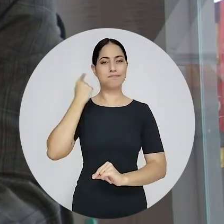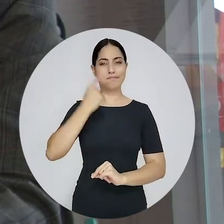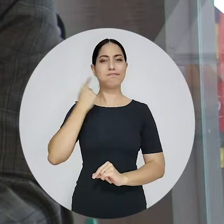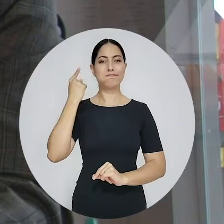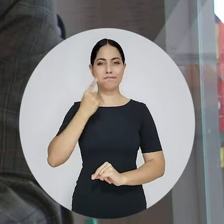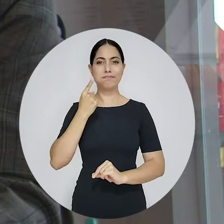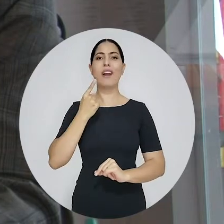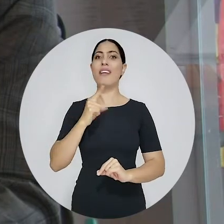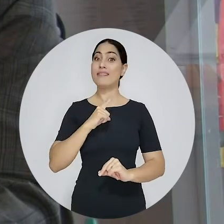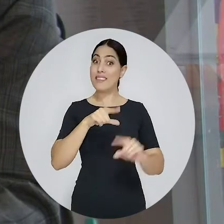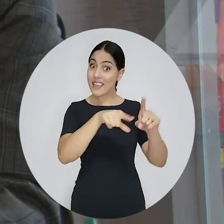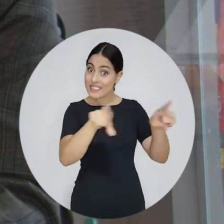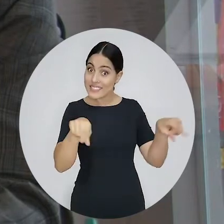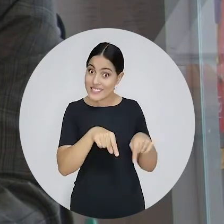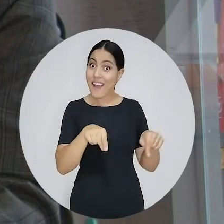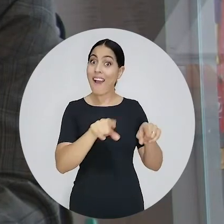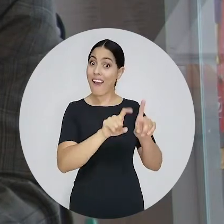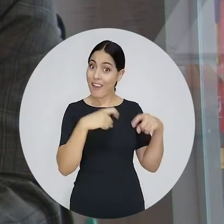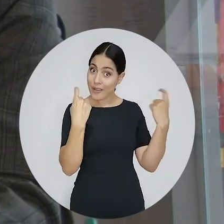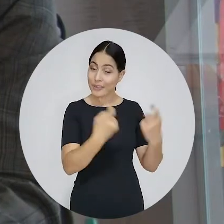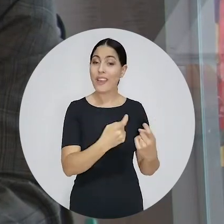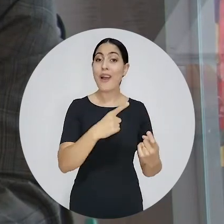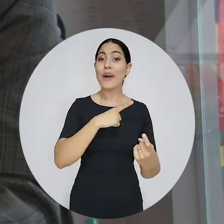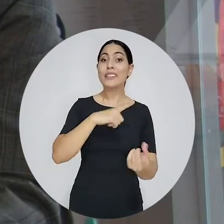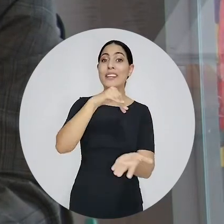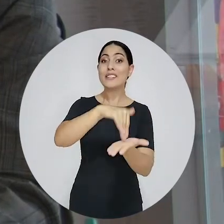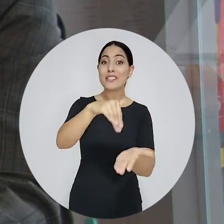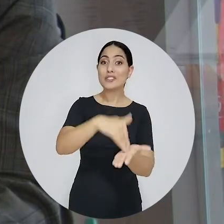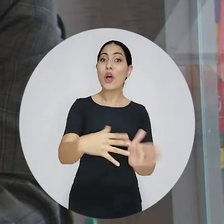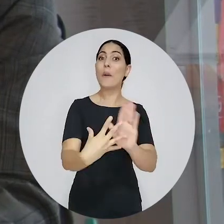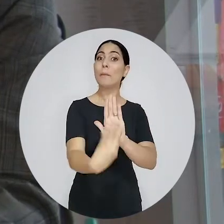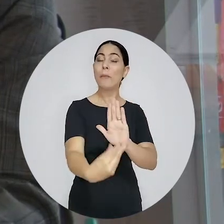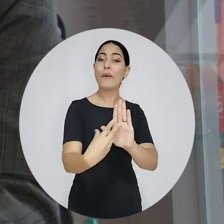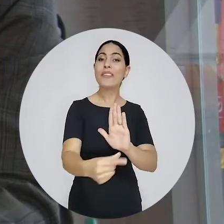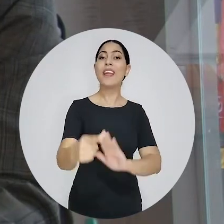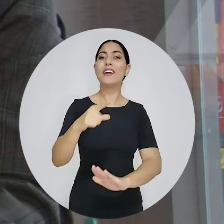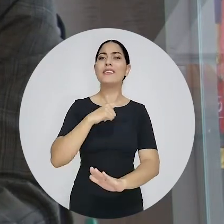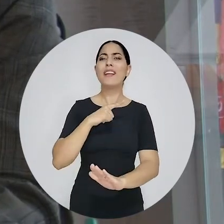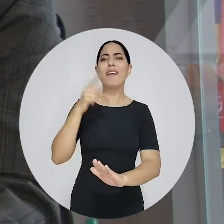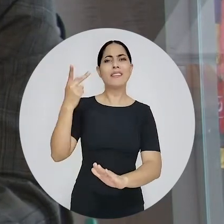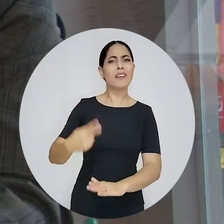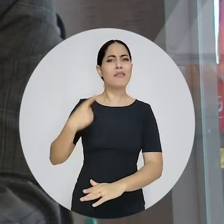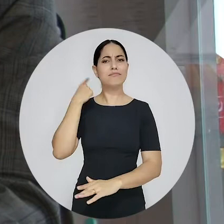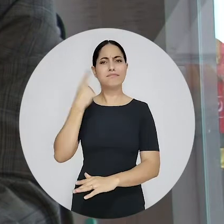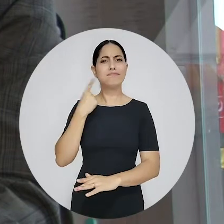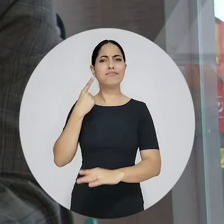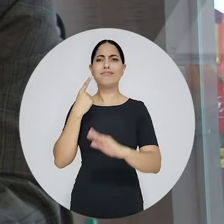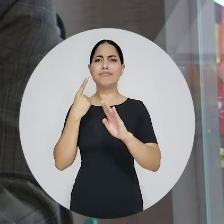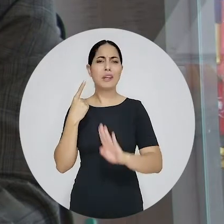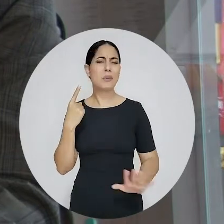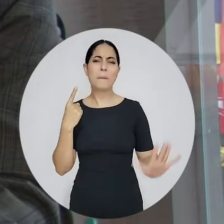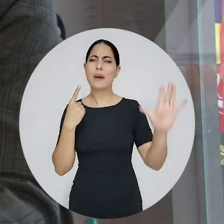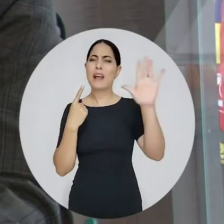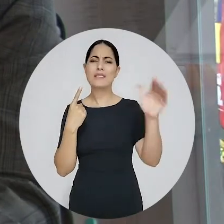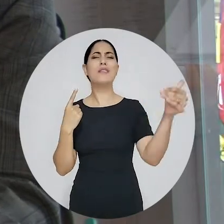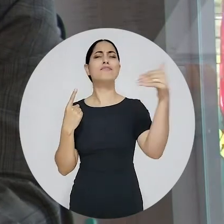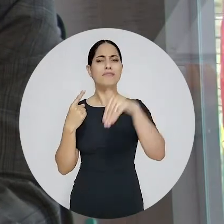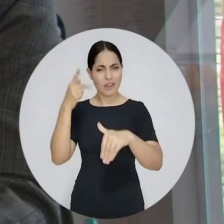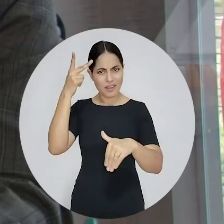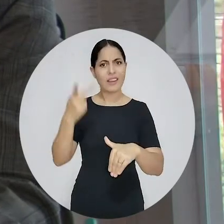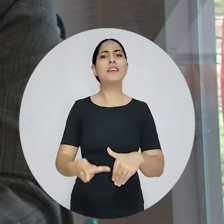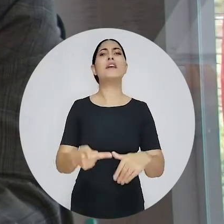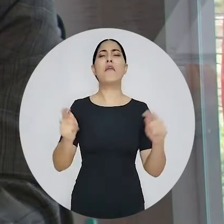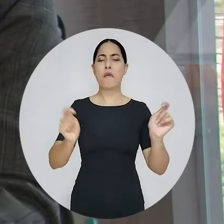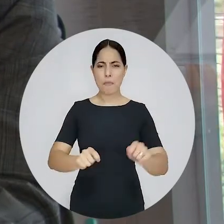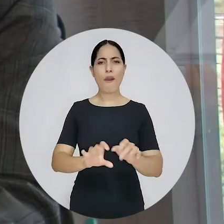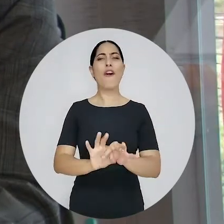de suas instalações, inclusive com salas de reunião, escritório modelo, onde os advogados, não só de Caruaru e da região, mas de todo o estado,